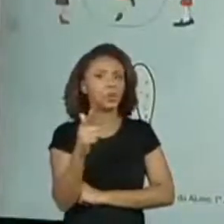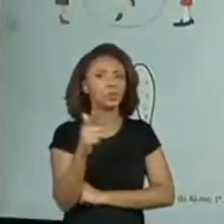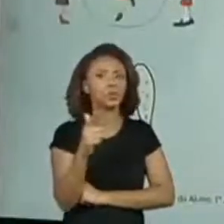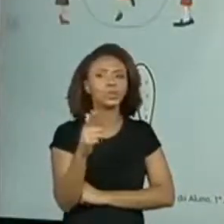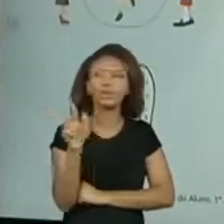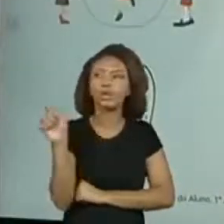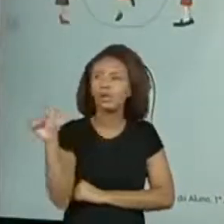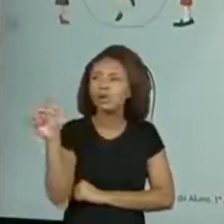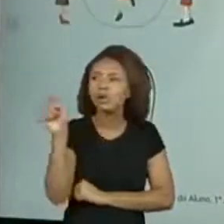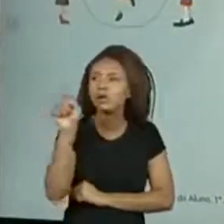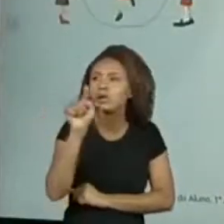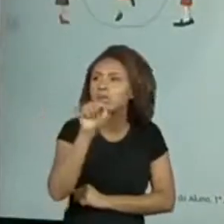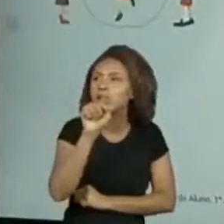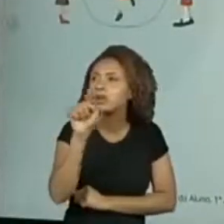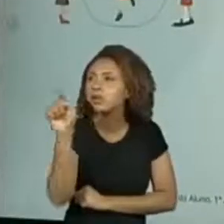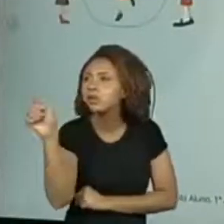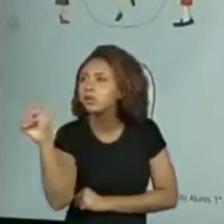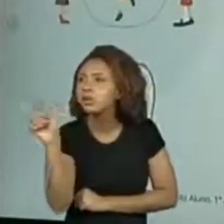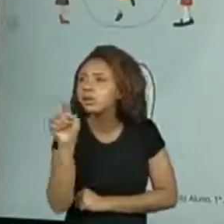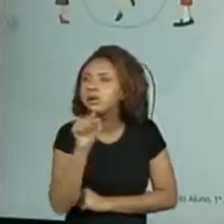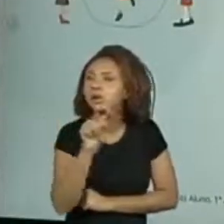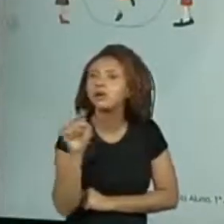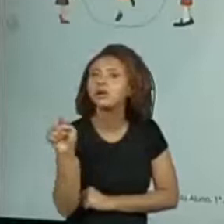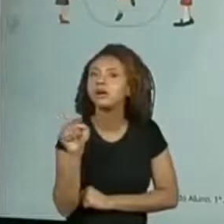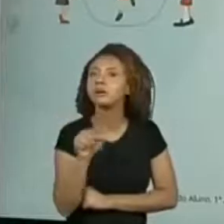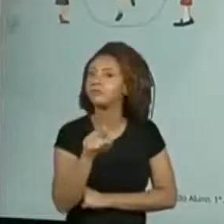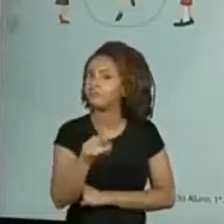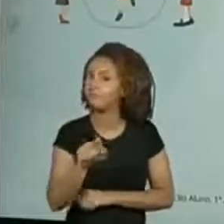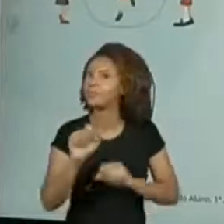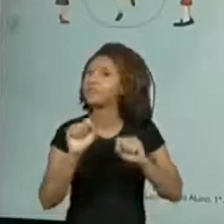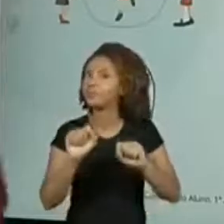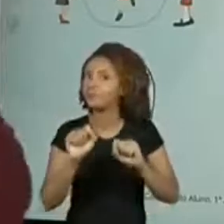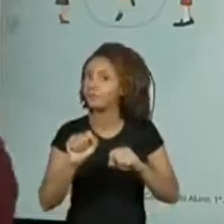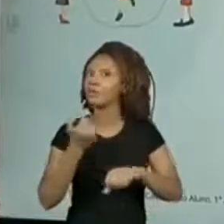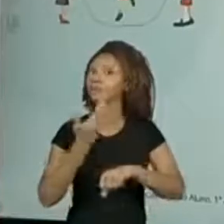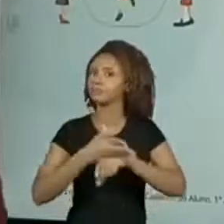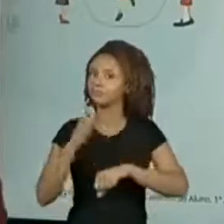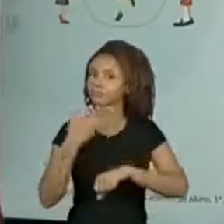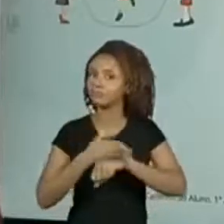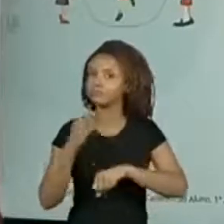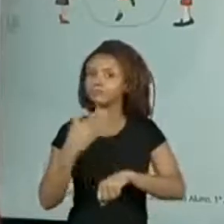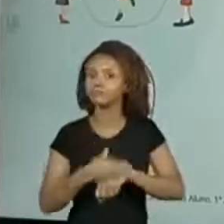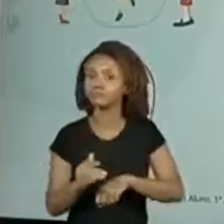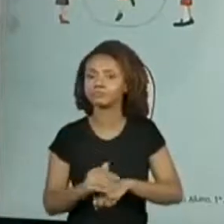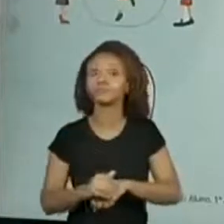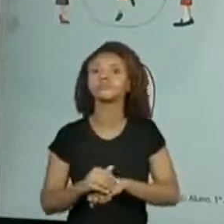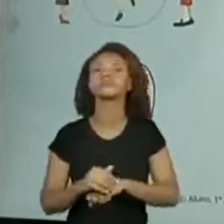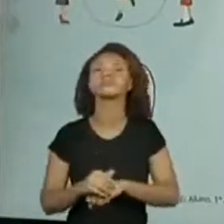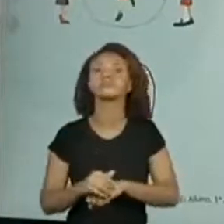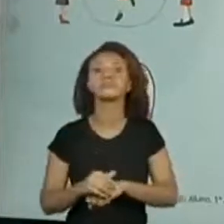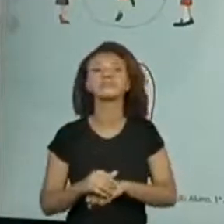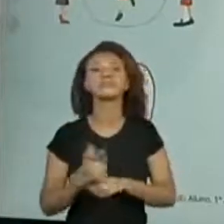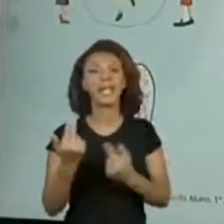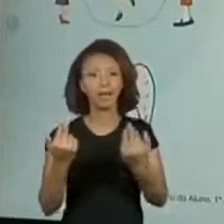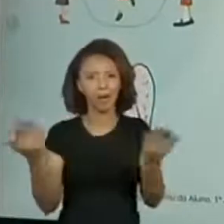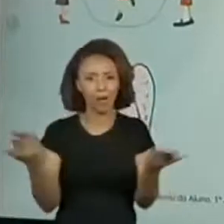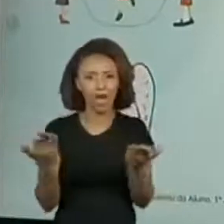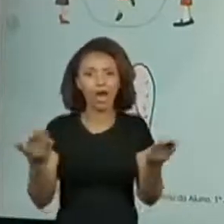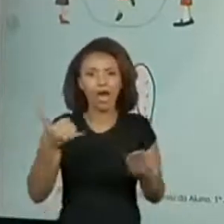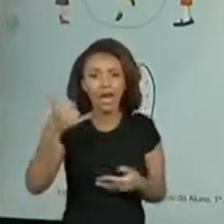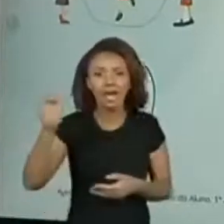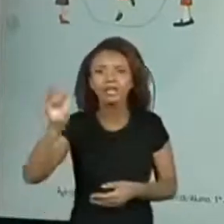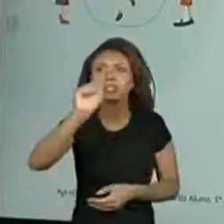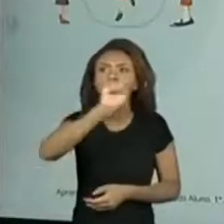gente fala com o que a gente tá lendo. Que tal vocês fazerem esse treino aí? A gente passa o dedinho, vai, que nem a professora passou a caneta.